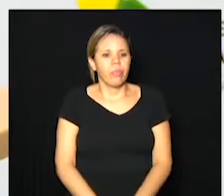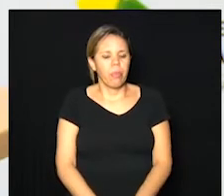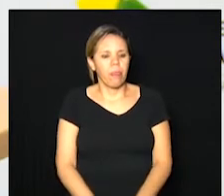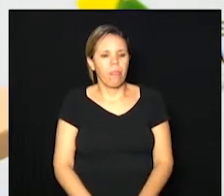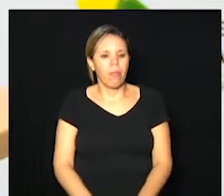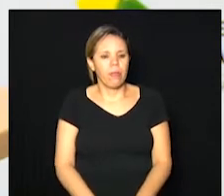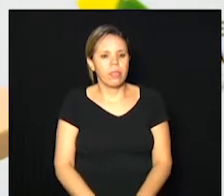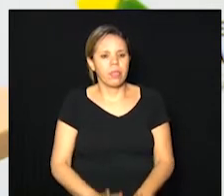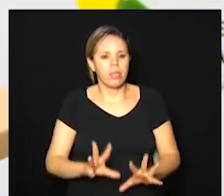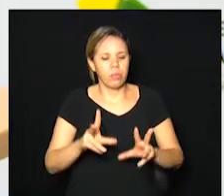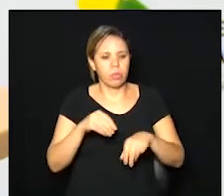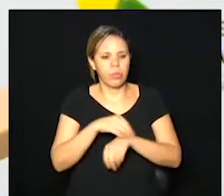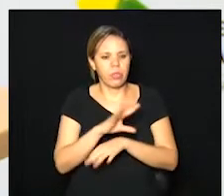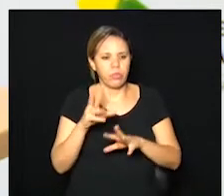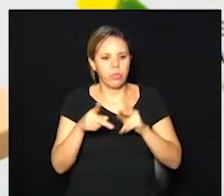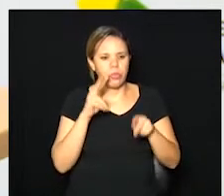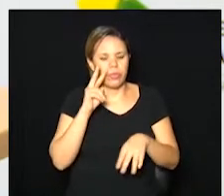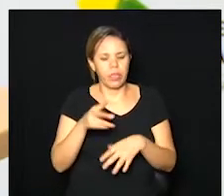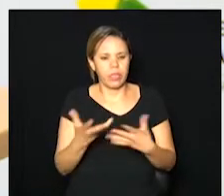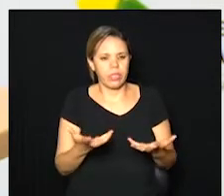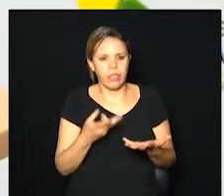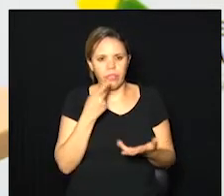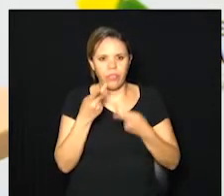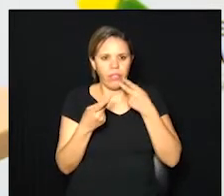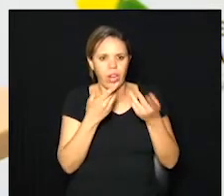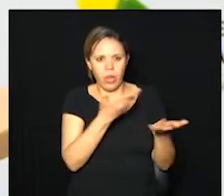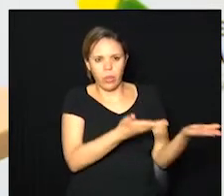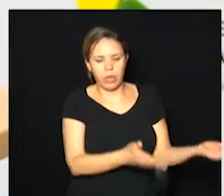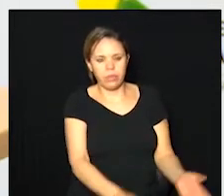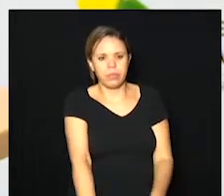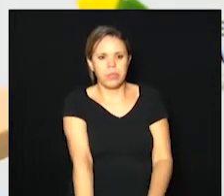vou passar para todo mundo aqui viu quem quiser falar com ele